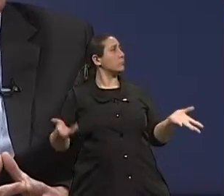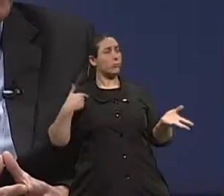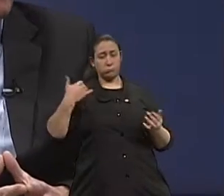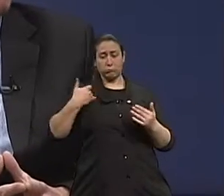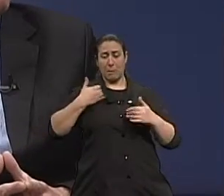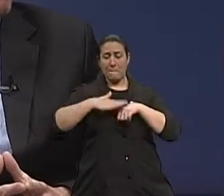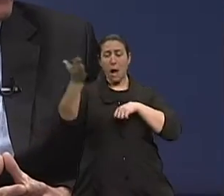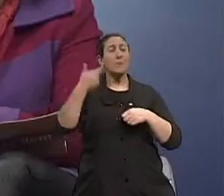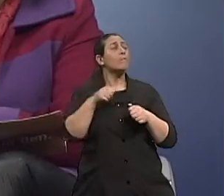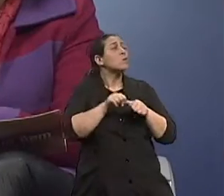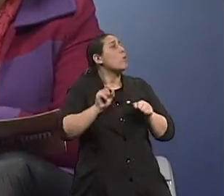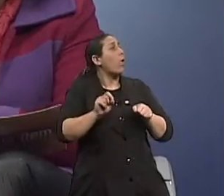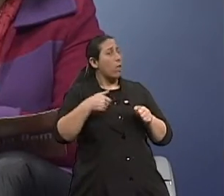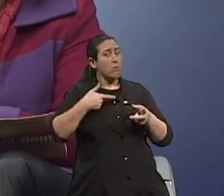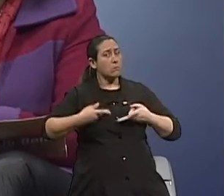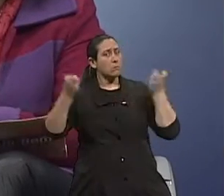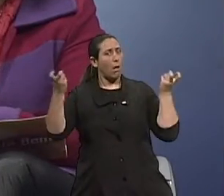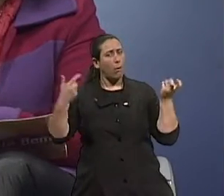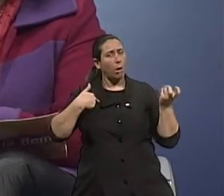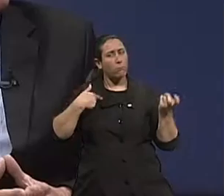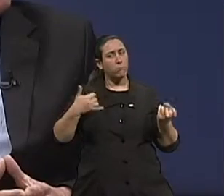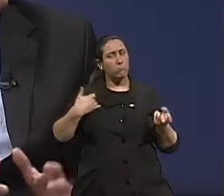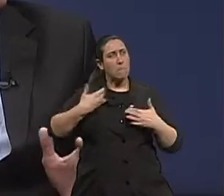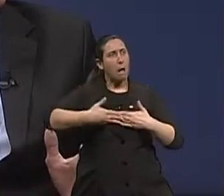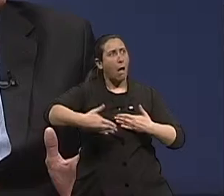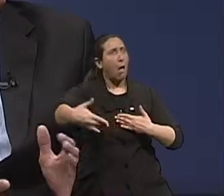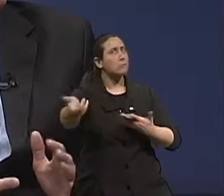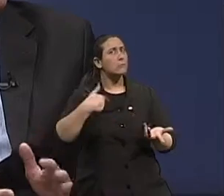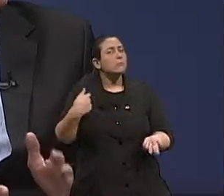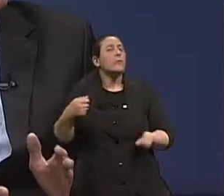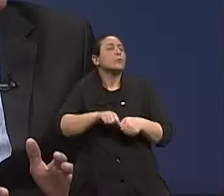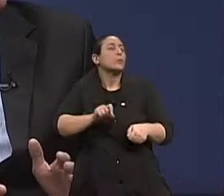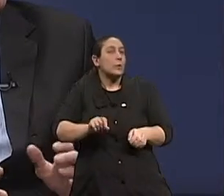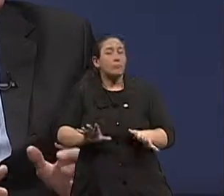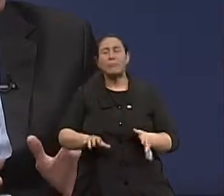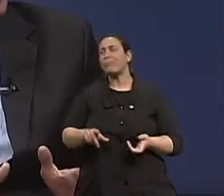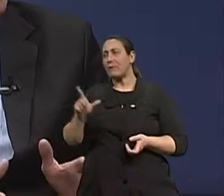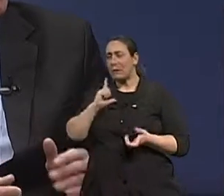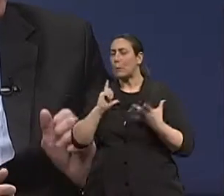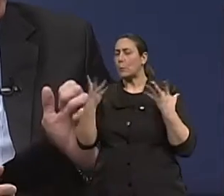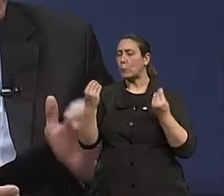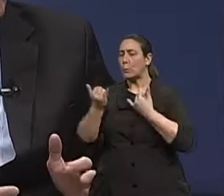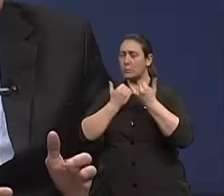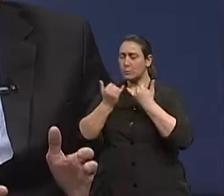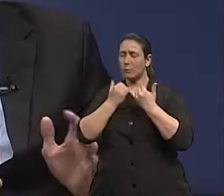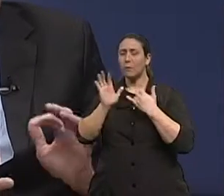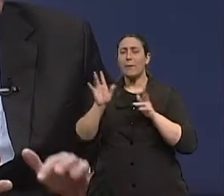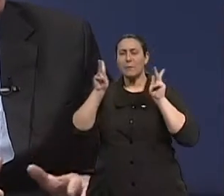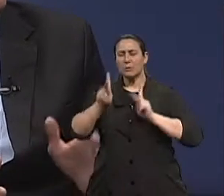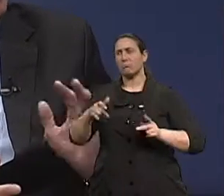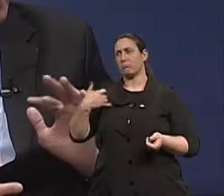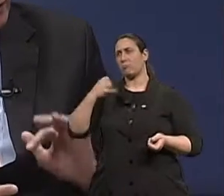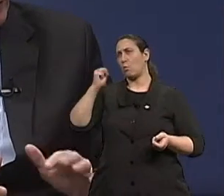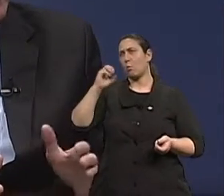que é isso que as pessoas estão tomando consciência, né? Eu digo, nós temos vários exemplos de pessoas que já passaram os 80, 90